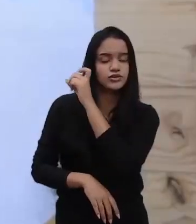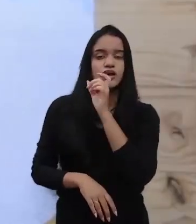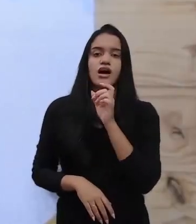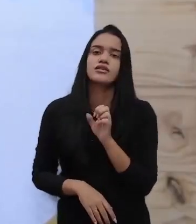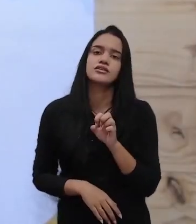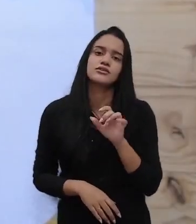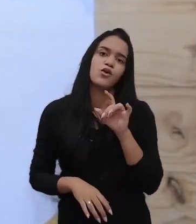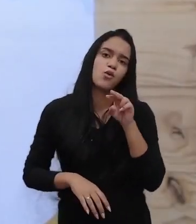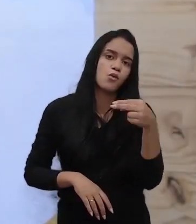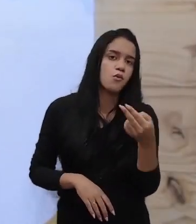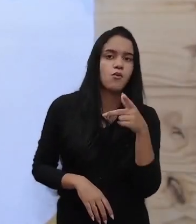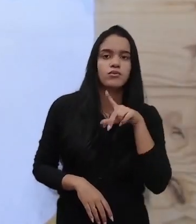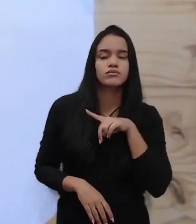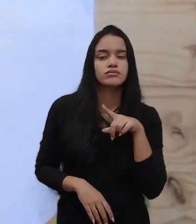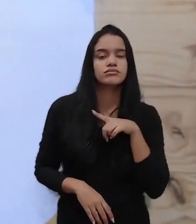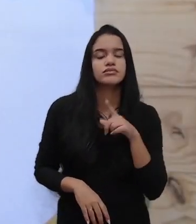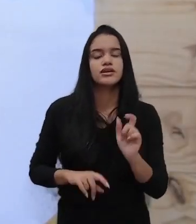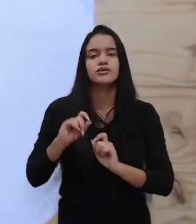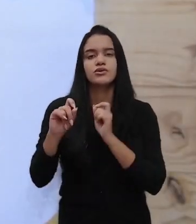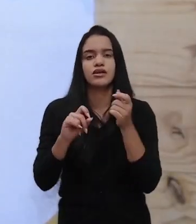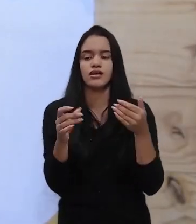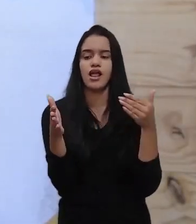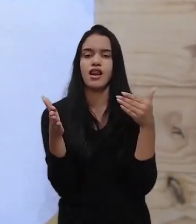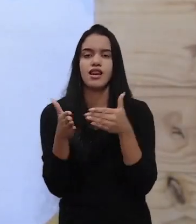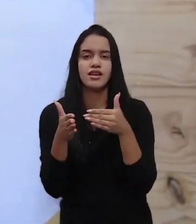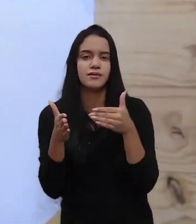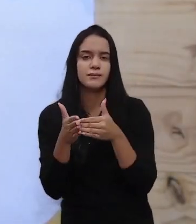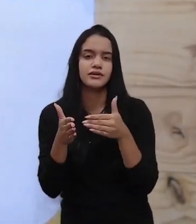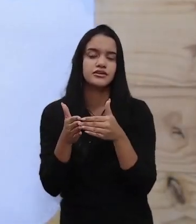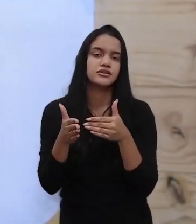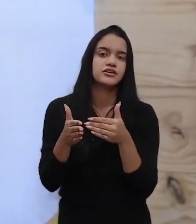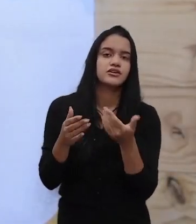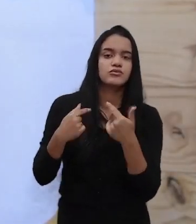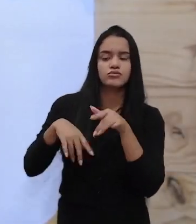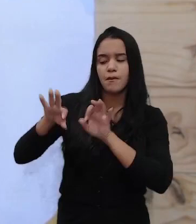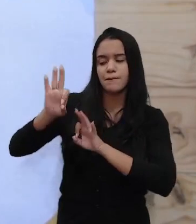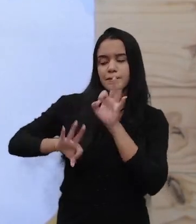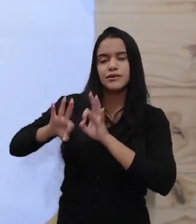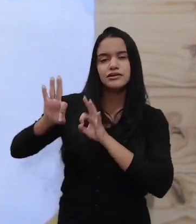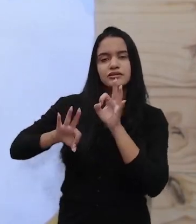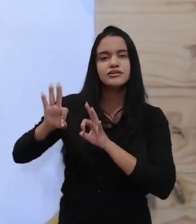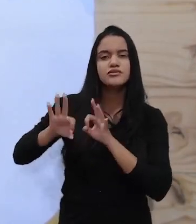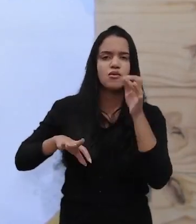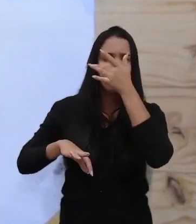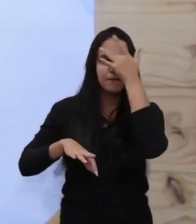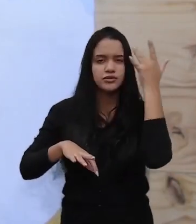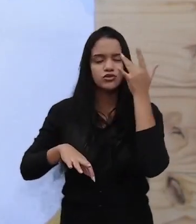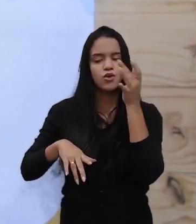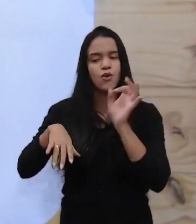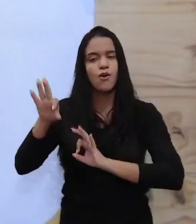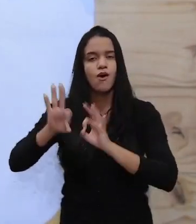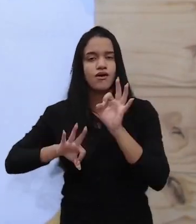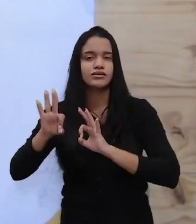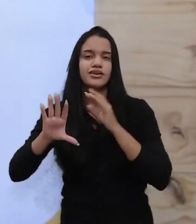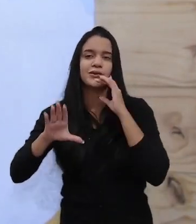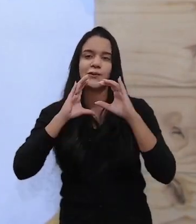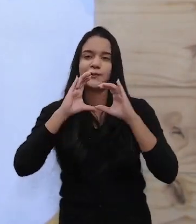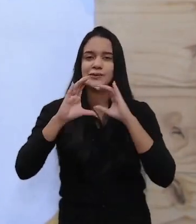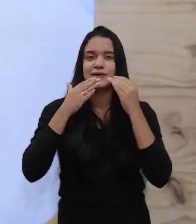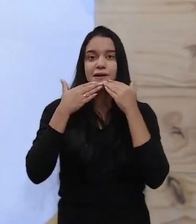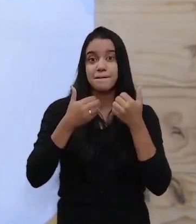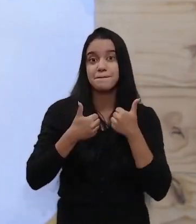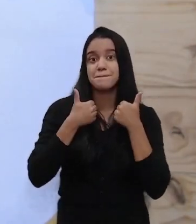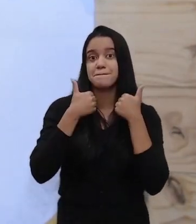se você tem a limitação, seja de planejamento, de ser uma pessoa organizada, de se comunicar bem,